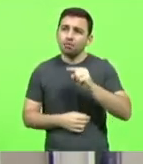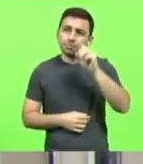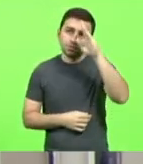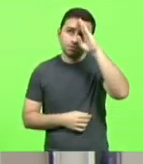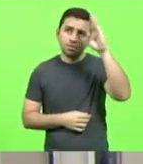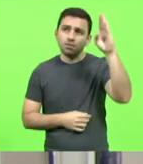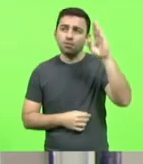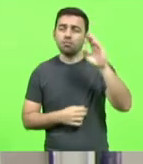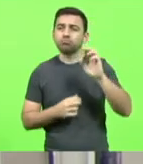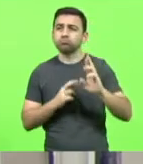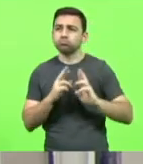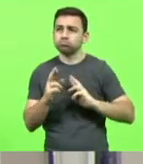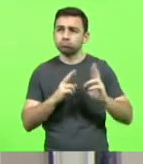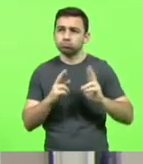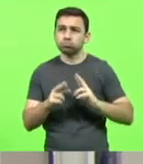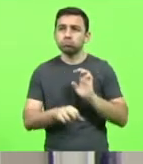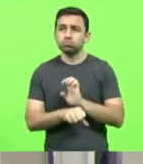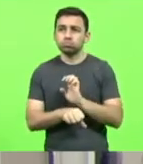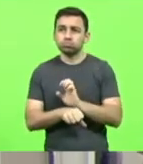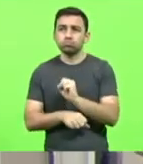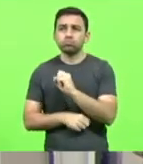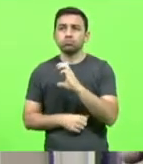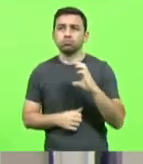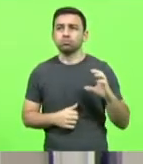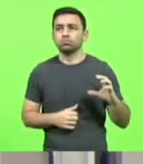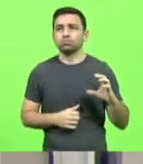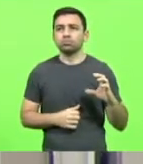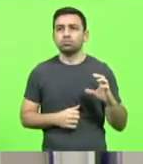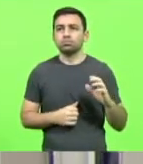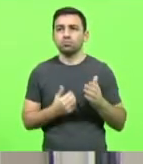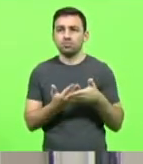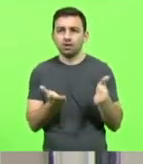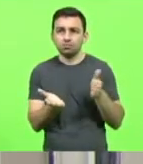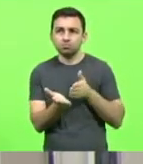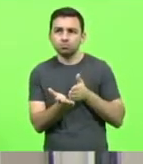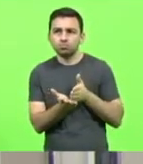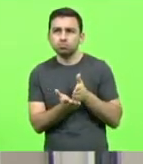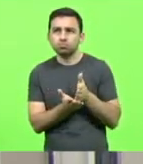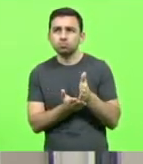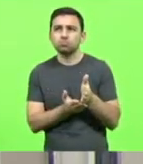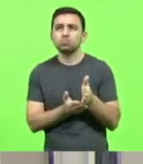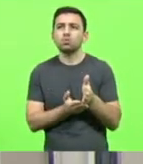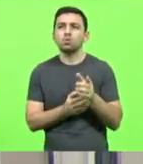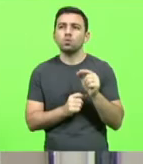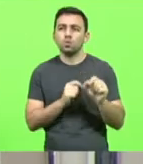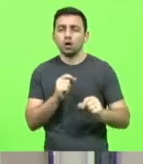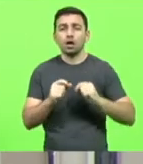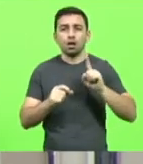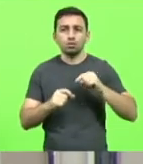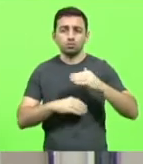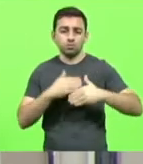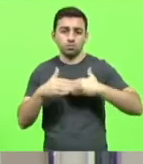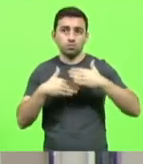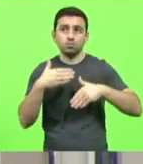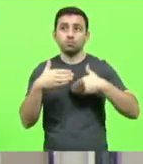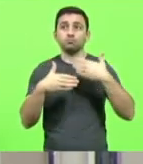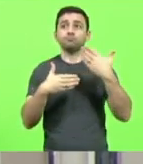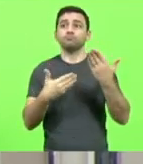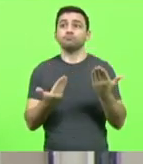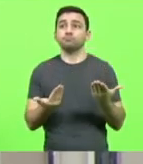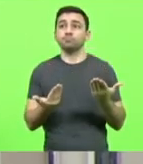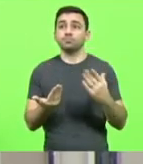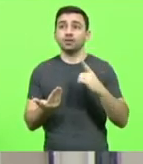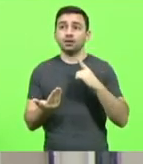do Estado de Santa Catarina, que são veias que levam o desenvolvimento, que levam as